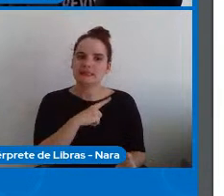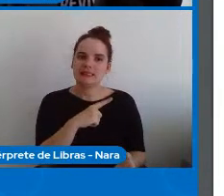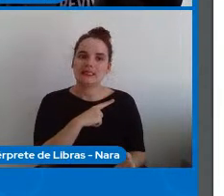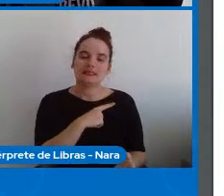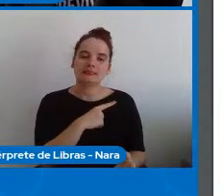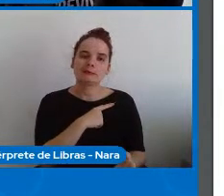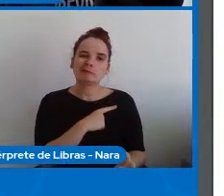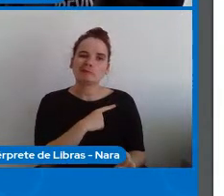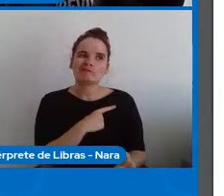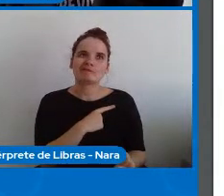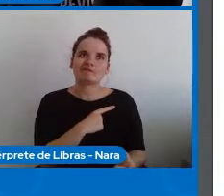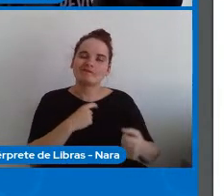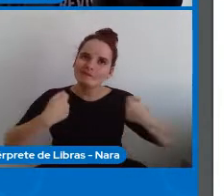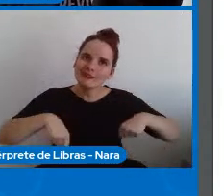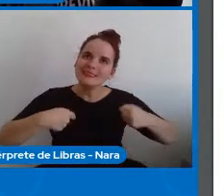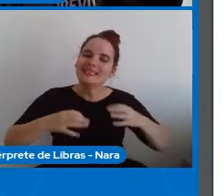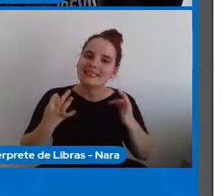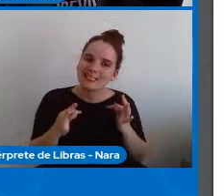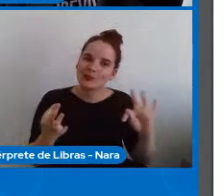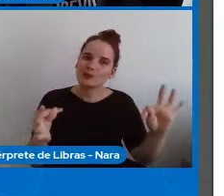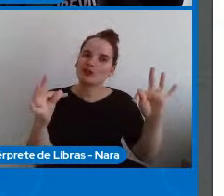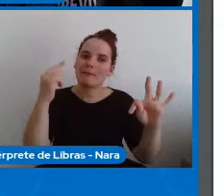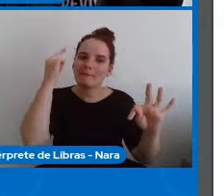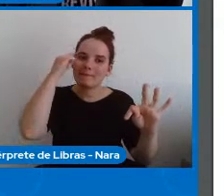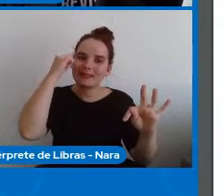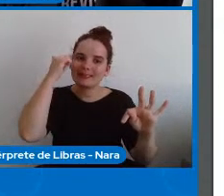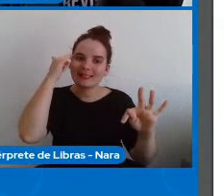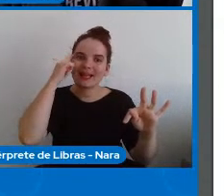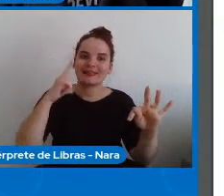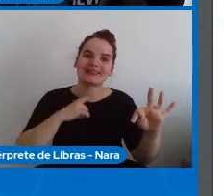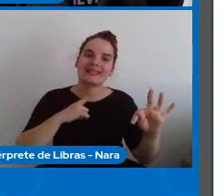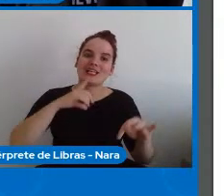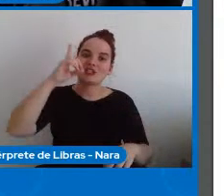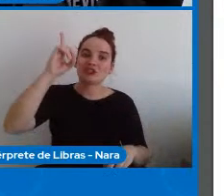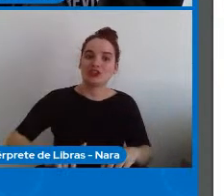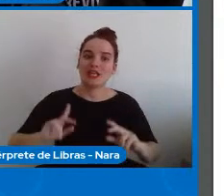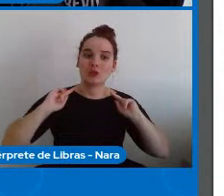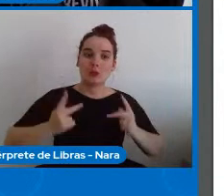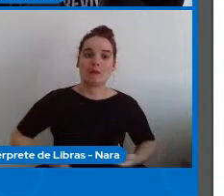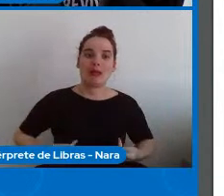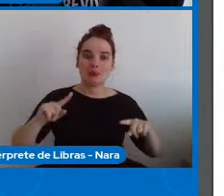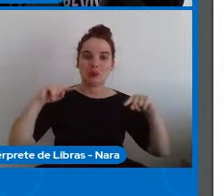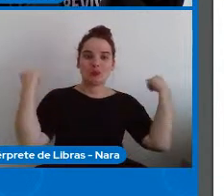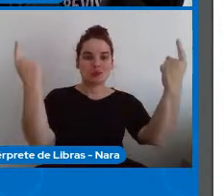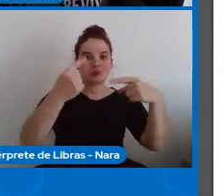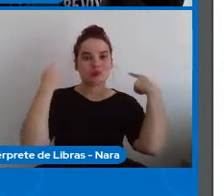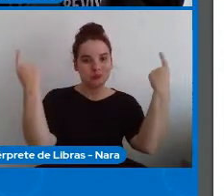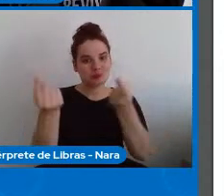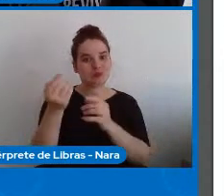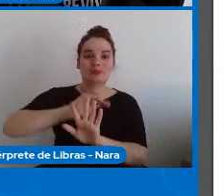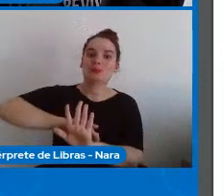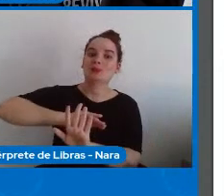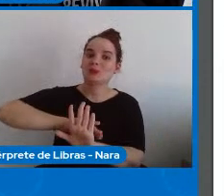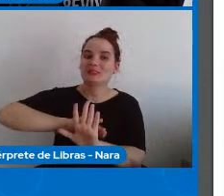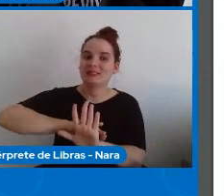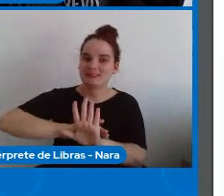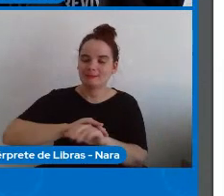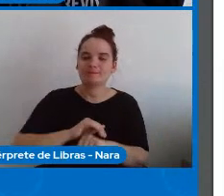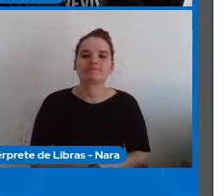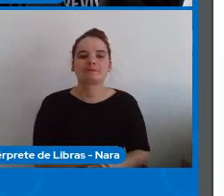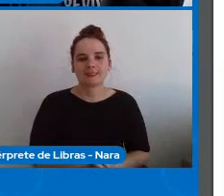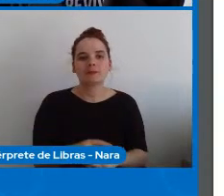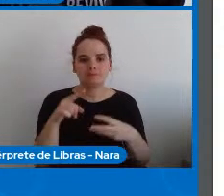os valores humanos com os direitos humanos universais então essas três últimas obras são as que no momento eu tenho